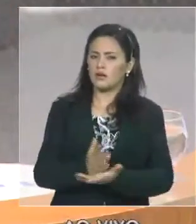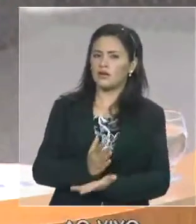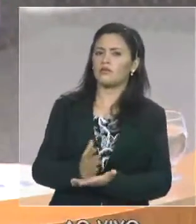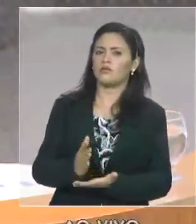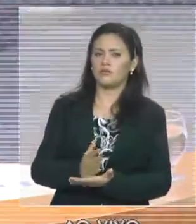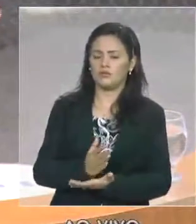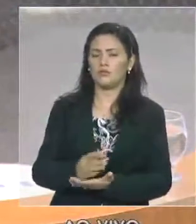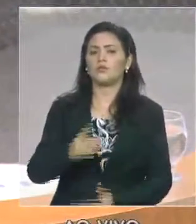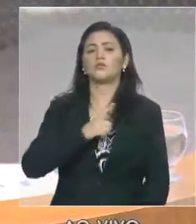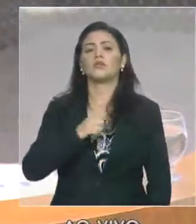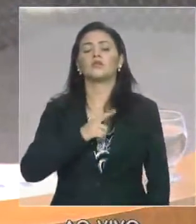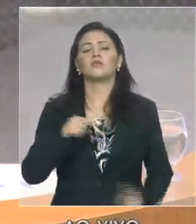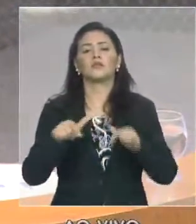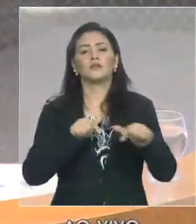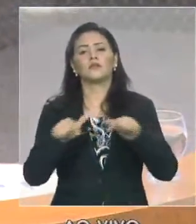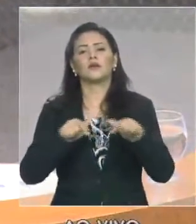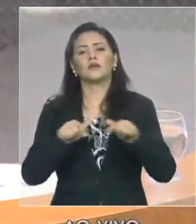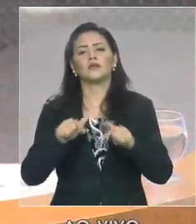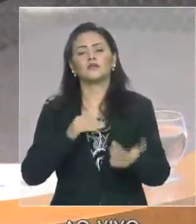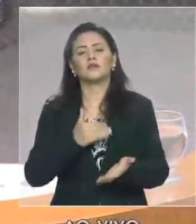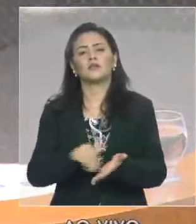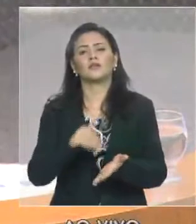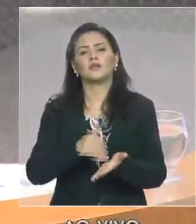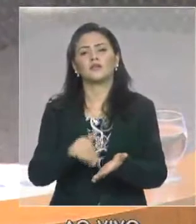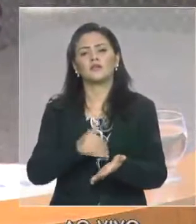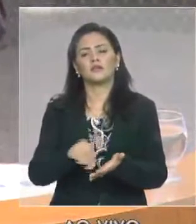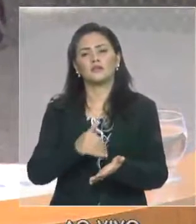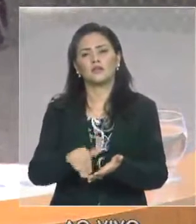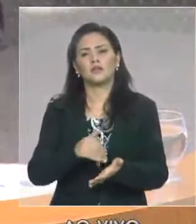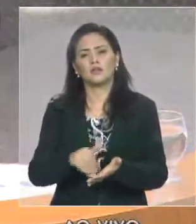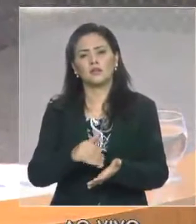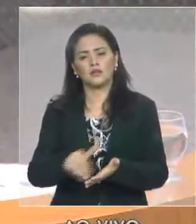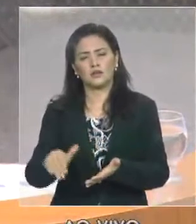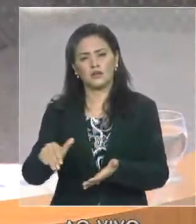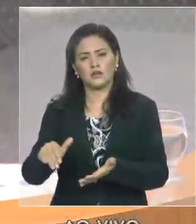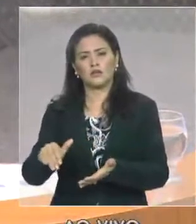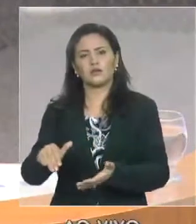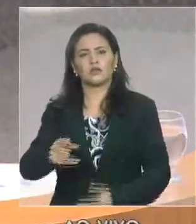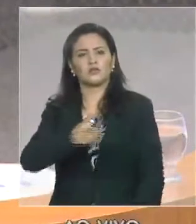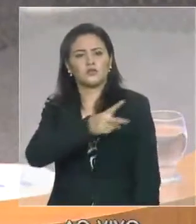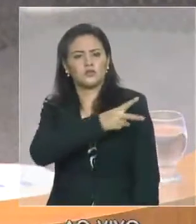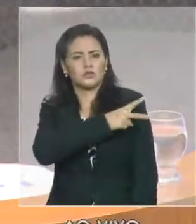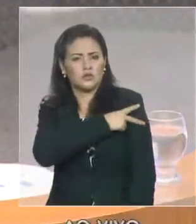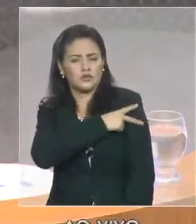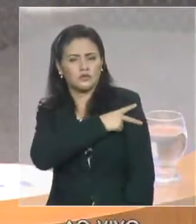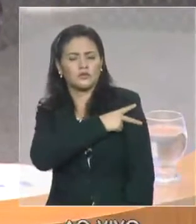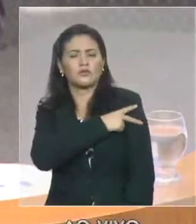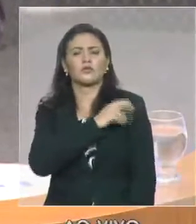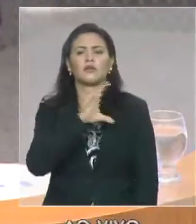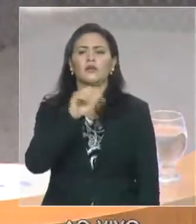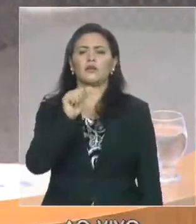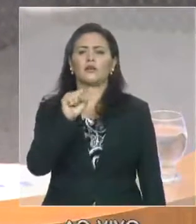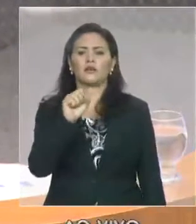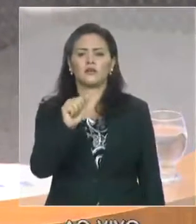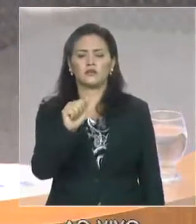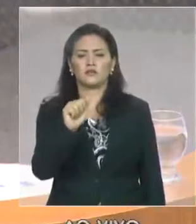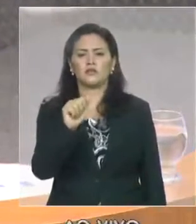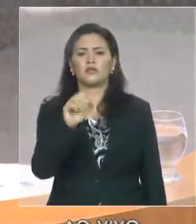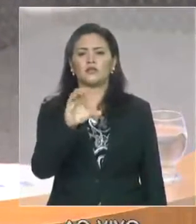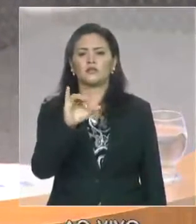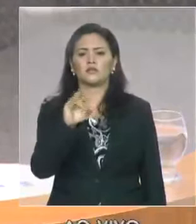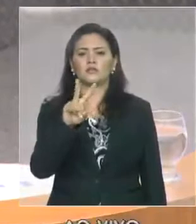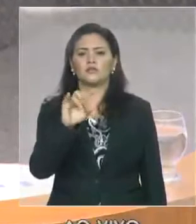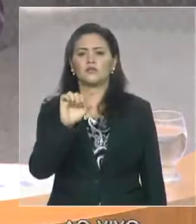insígnio secretário-chefe da Casa Civil, ex-presidente deste Parlamento Estadual, o secretário Marcelo Tavares,